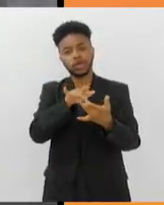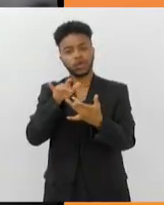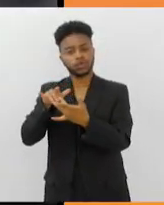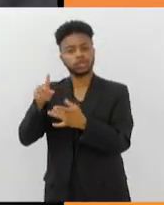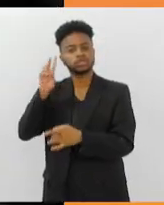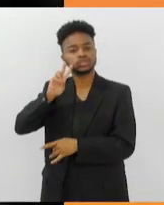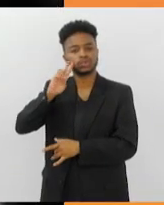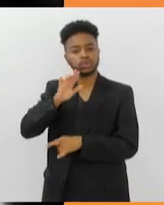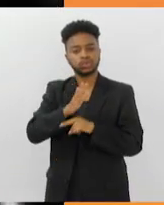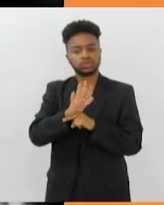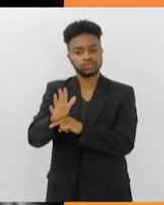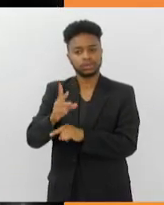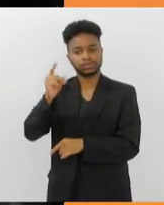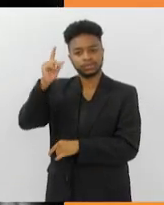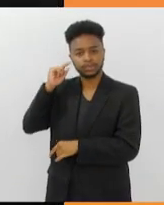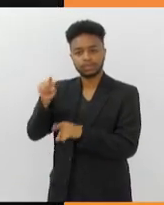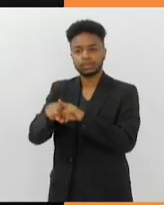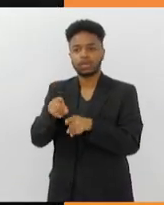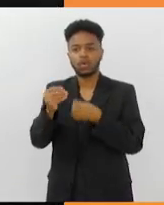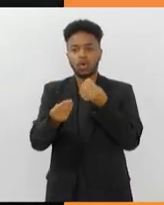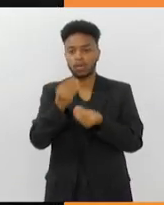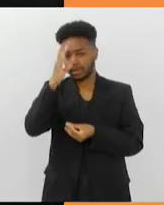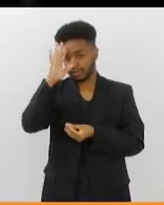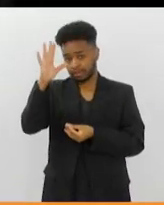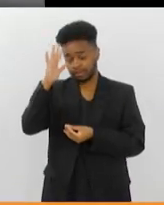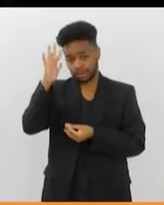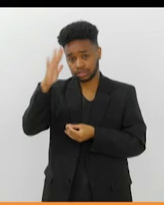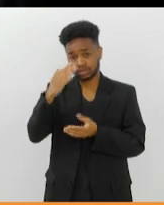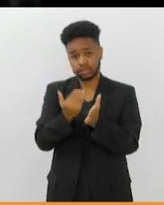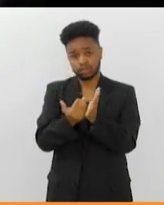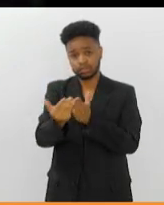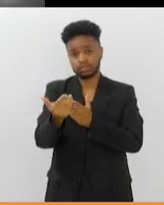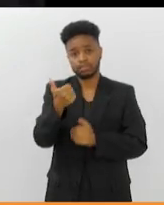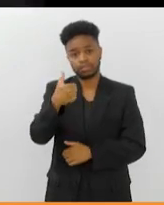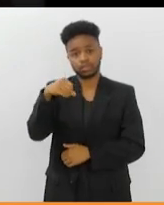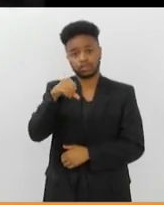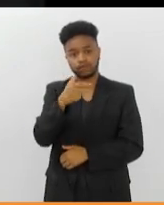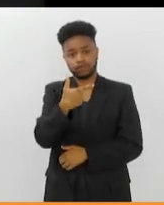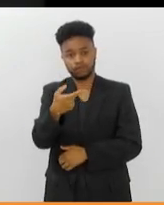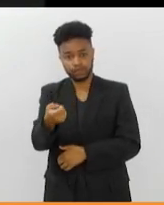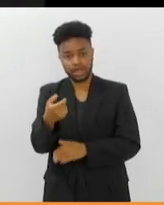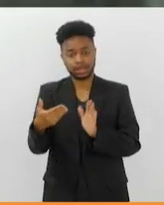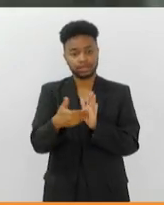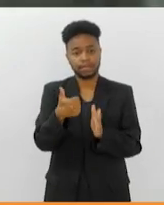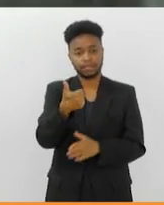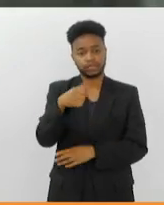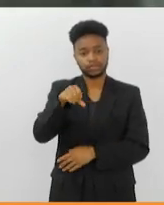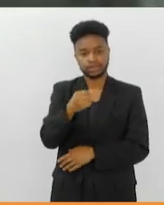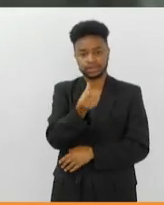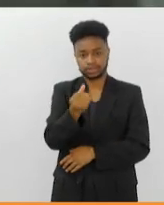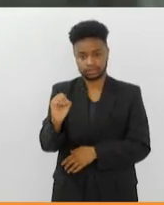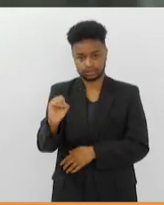com a história do cinema e com o imaginário criado nas telas dos anos 1920 a 1960.